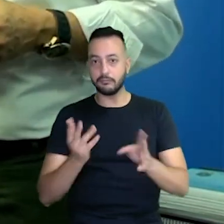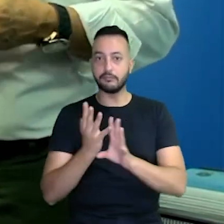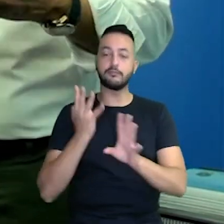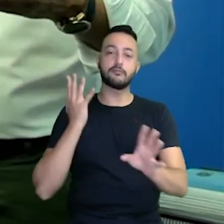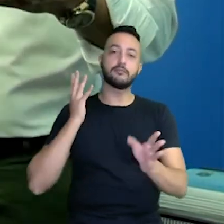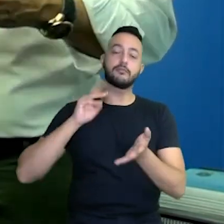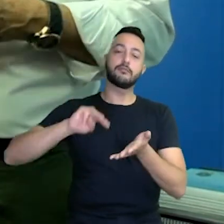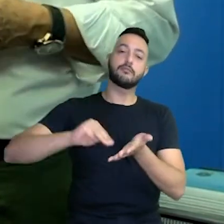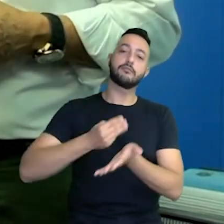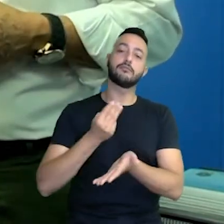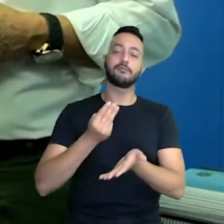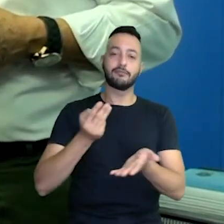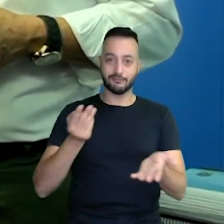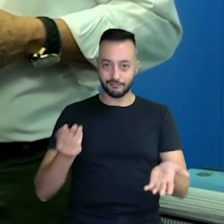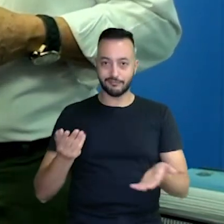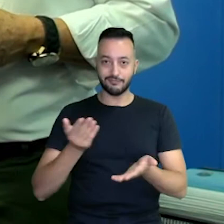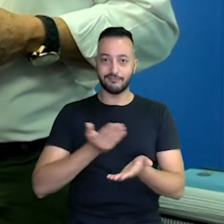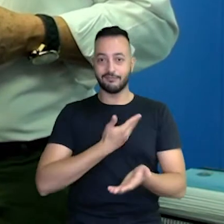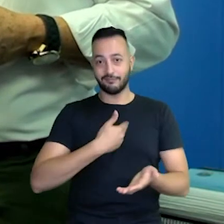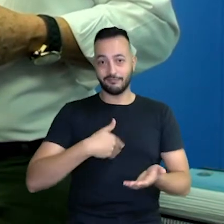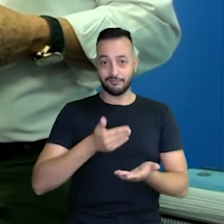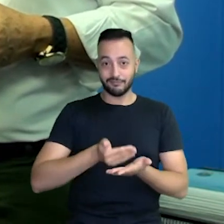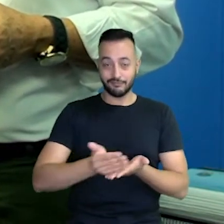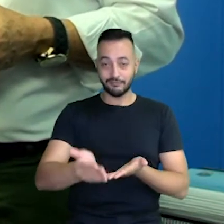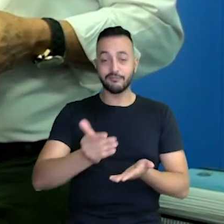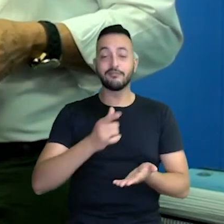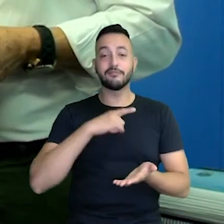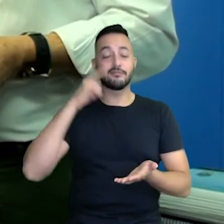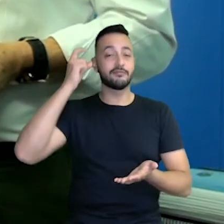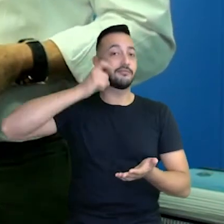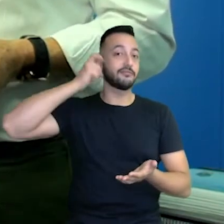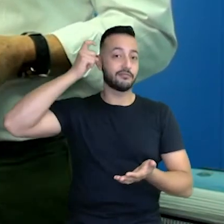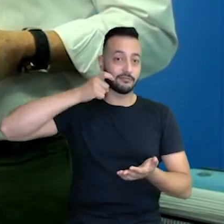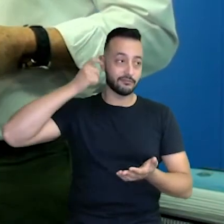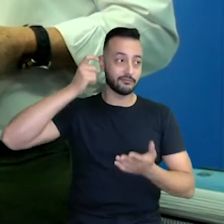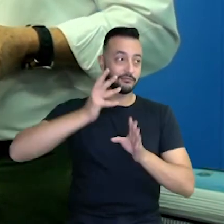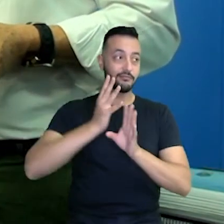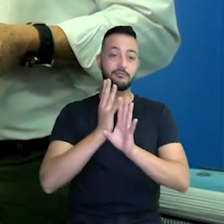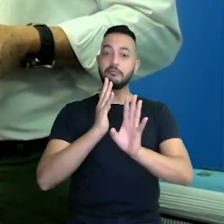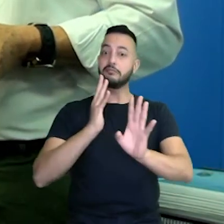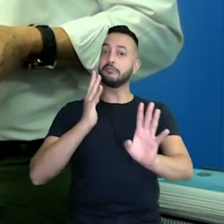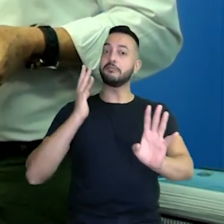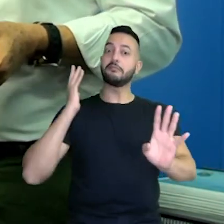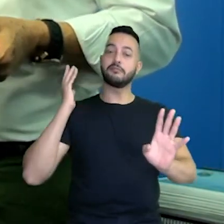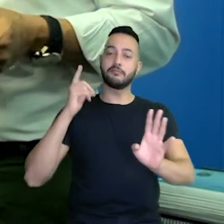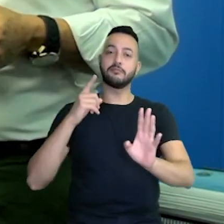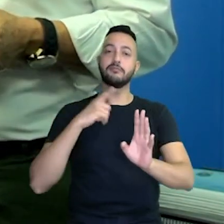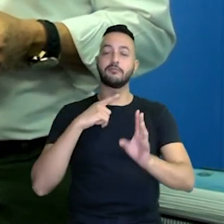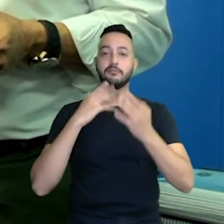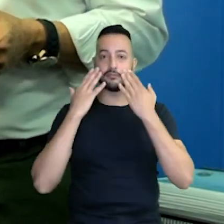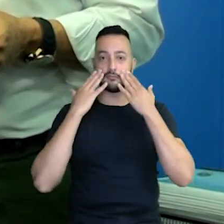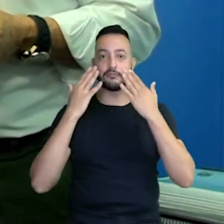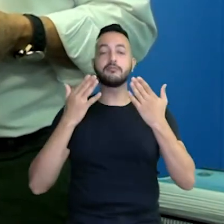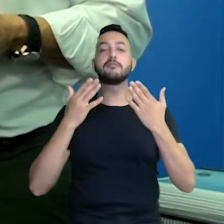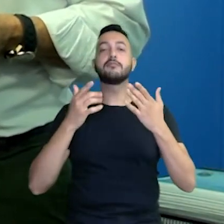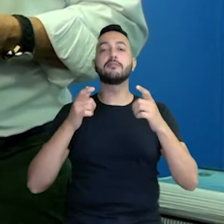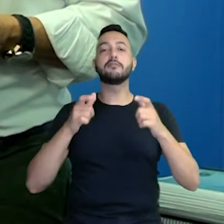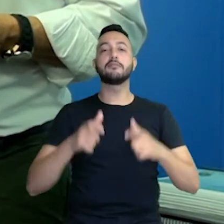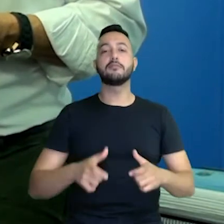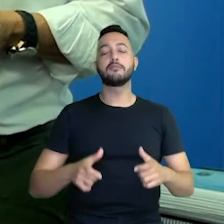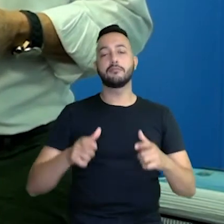a matrícula, assim que a gente começou o governo, tínhamos uma preocupação, uma fila enorme lá na frente do Colégio